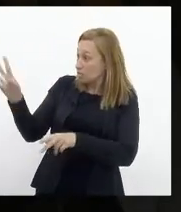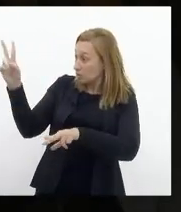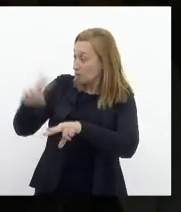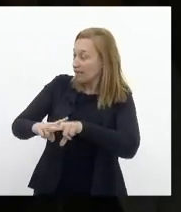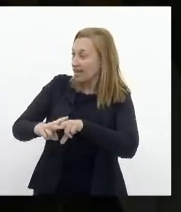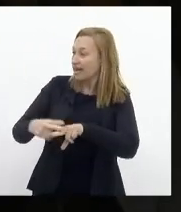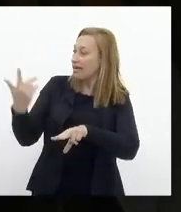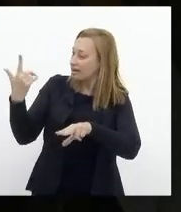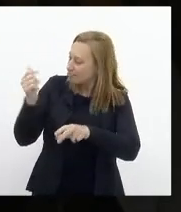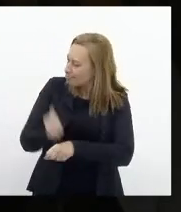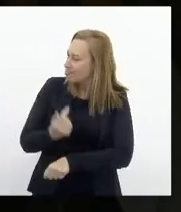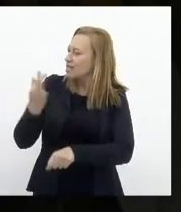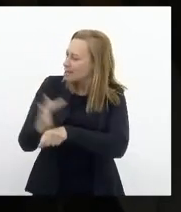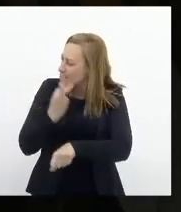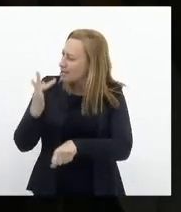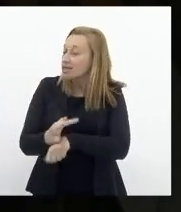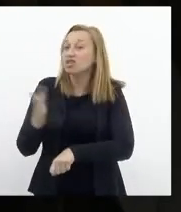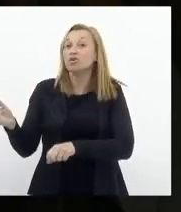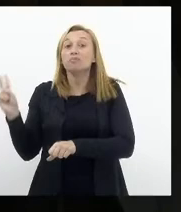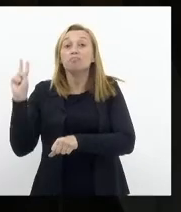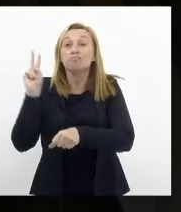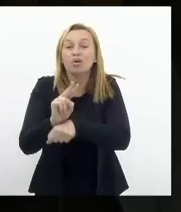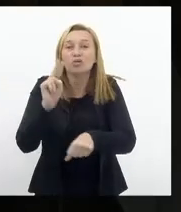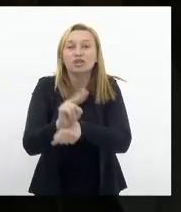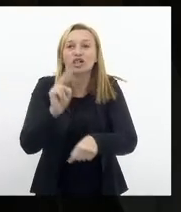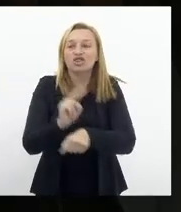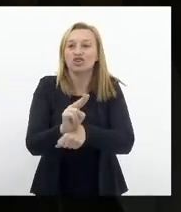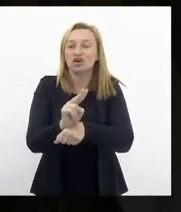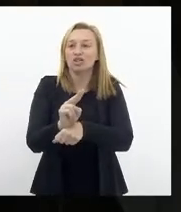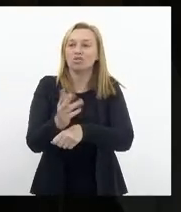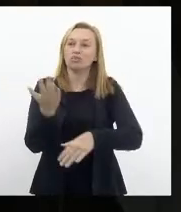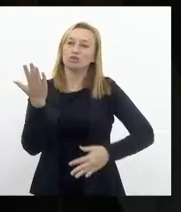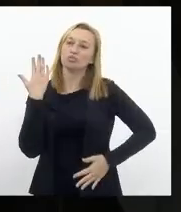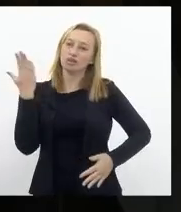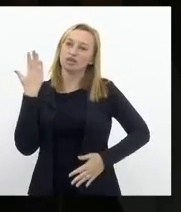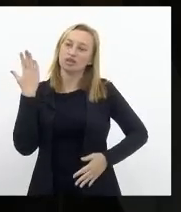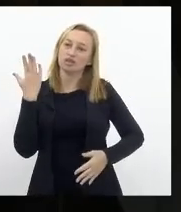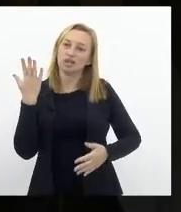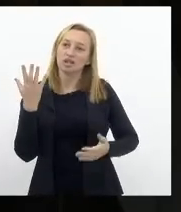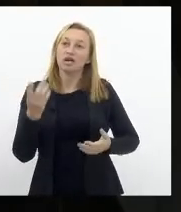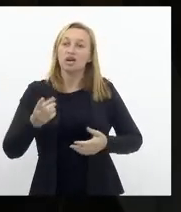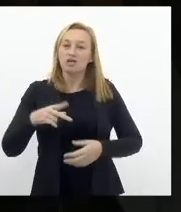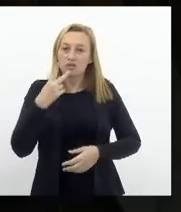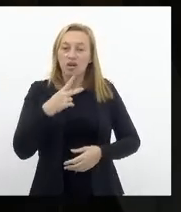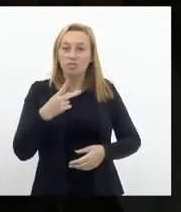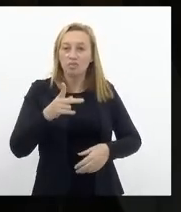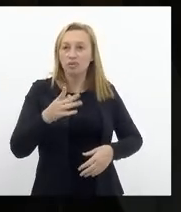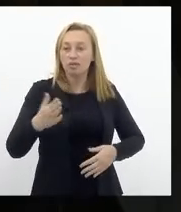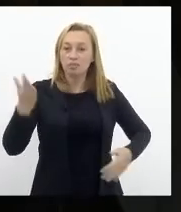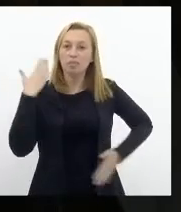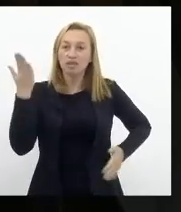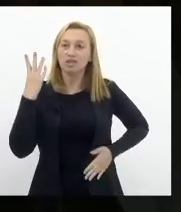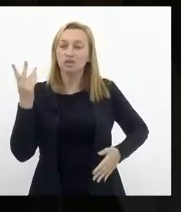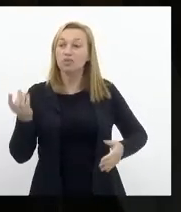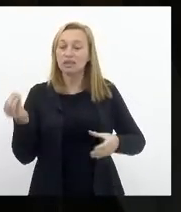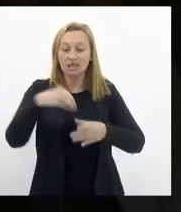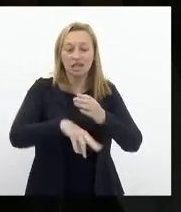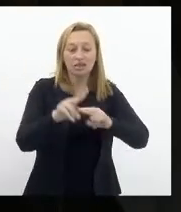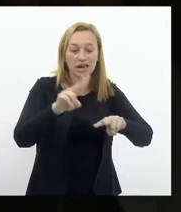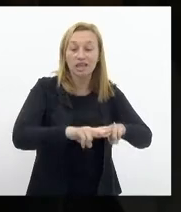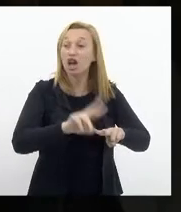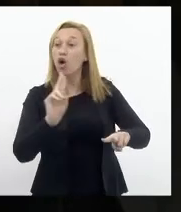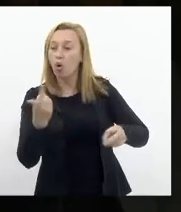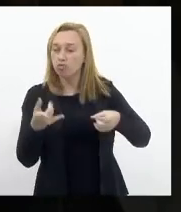insistem em defender uma política de desencarceramento quando defendo sempre que o lugar de vagabundo é na cadeia ou no